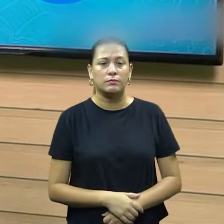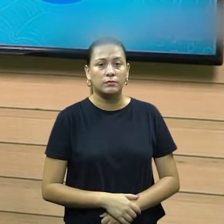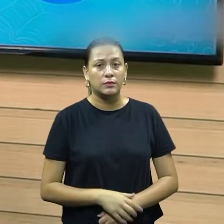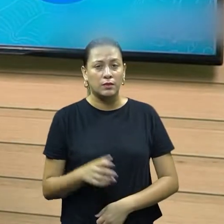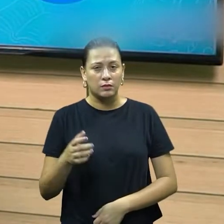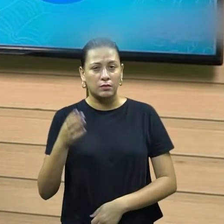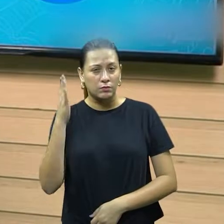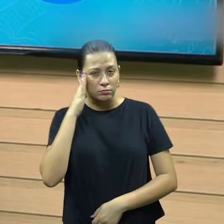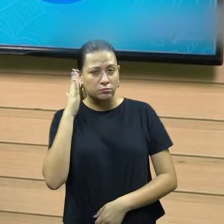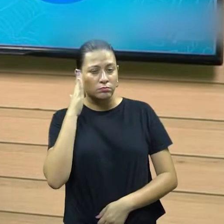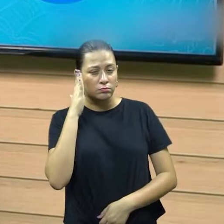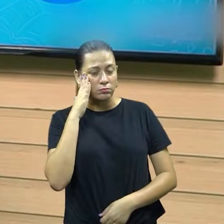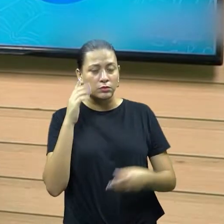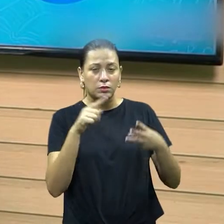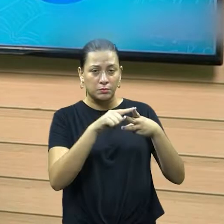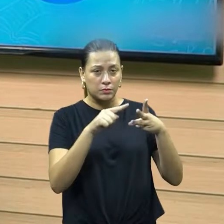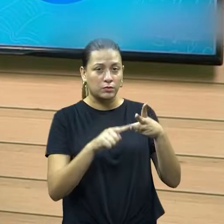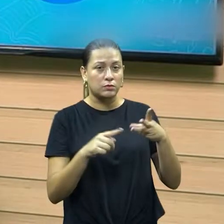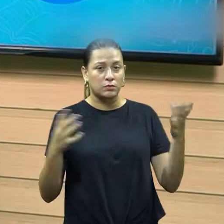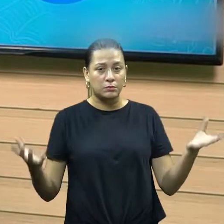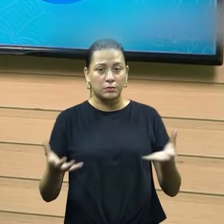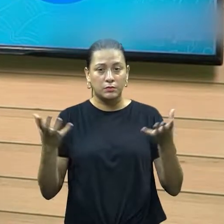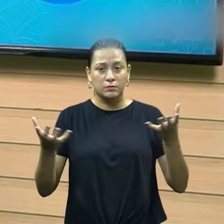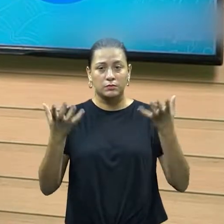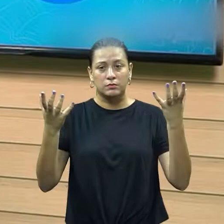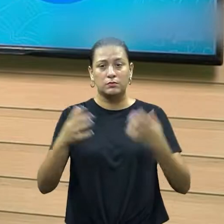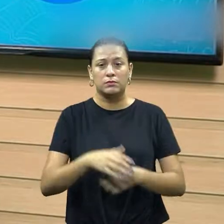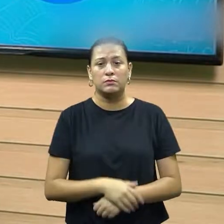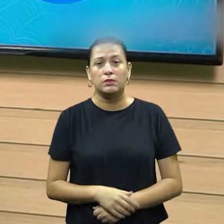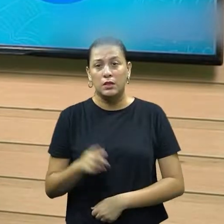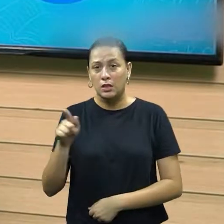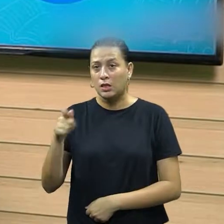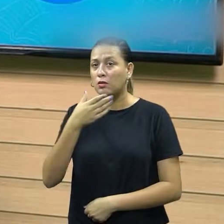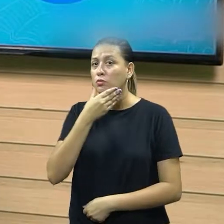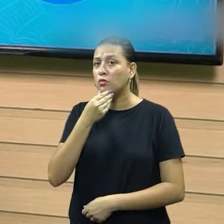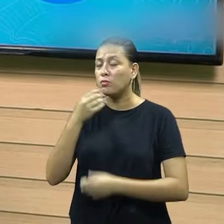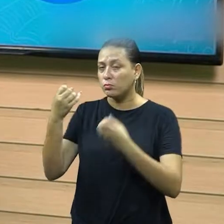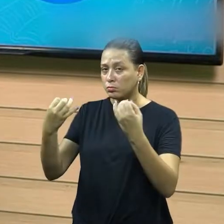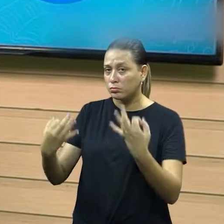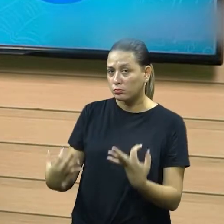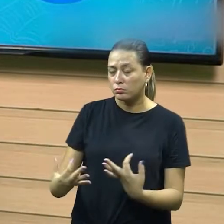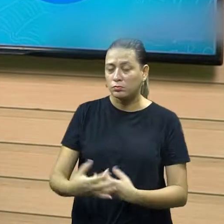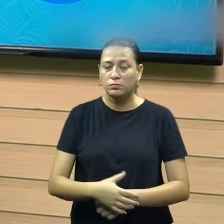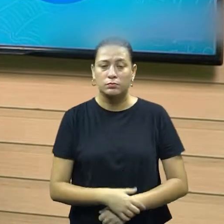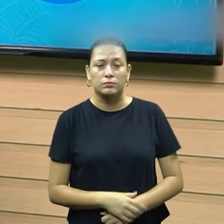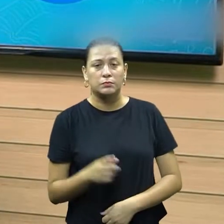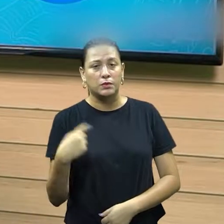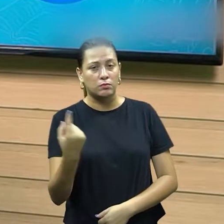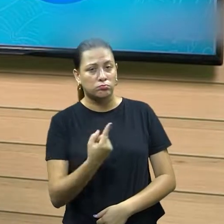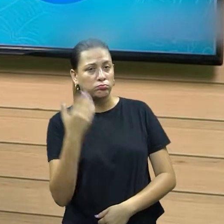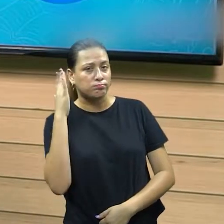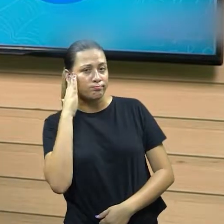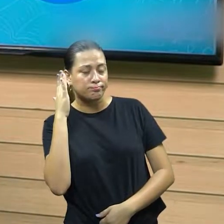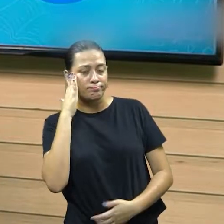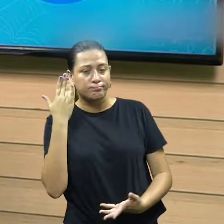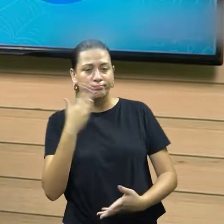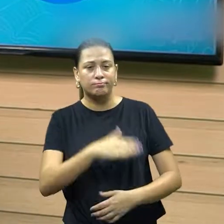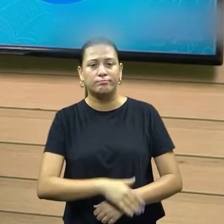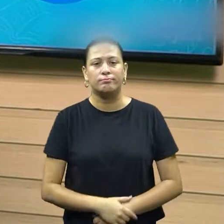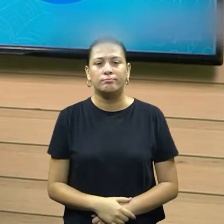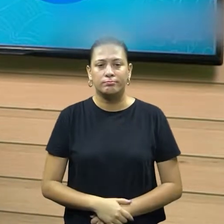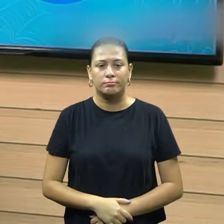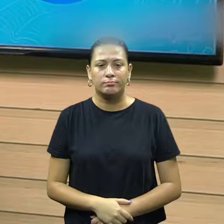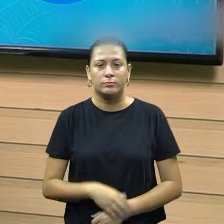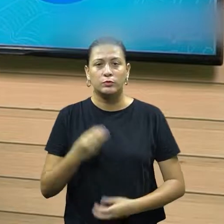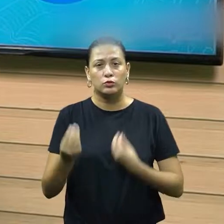ficamos cientes, né, das três motivações que o autor traz para nós, né? Para que nós possamos compreender como é que ele chama, que